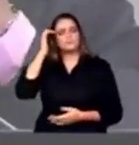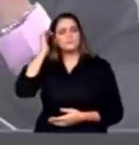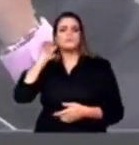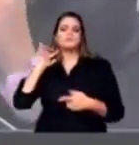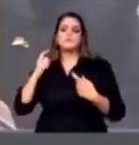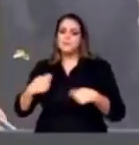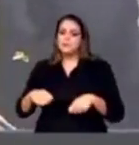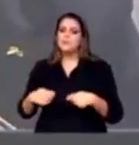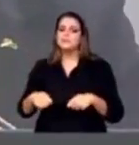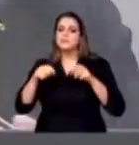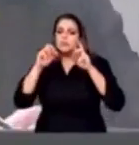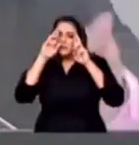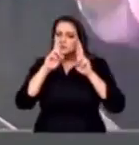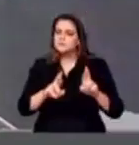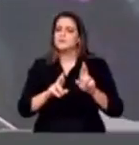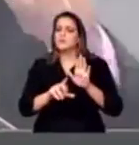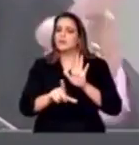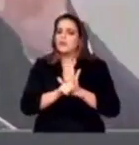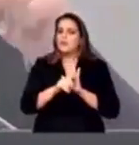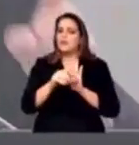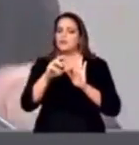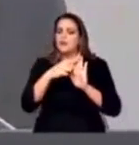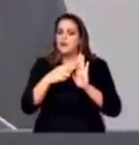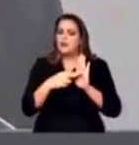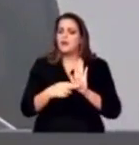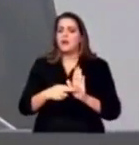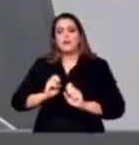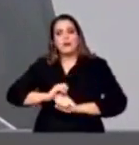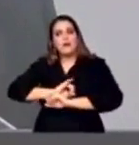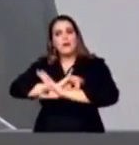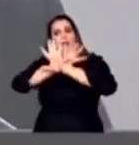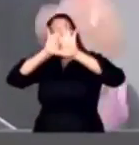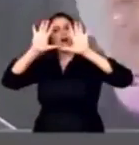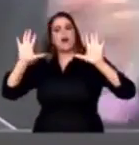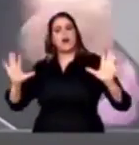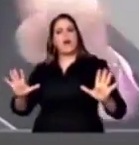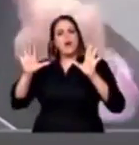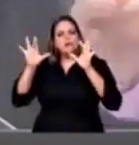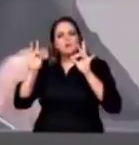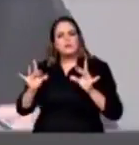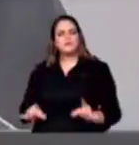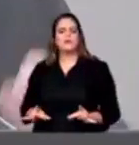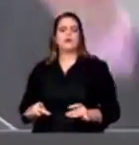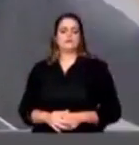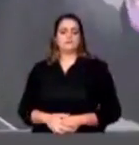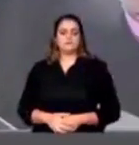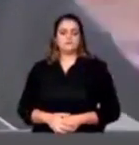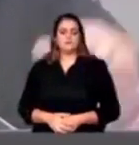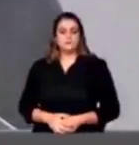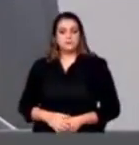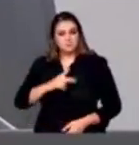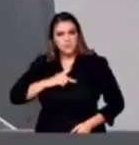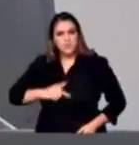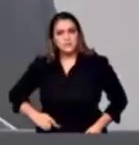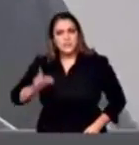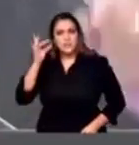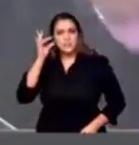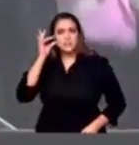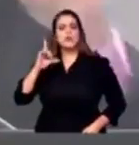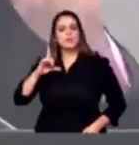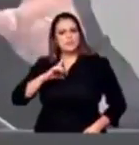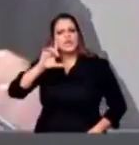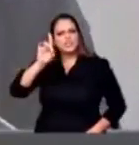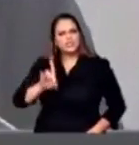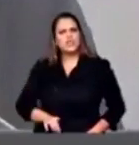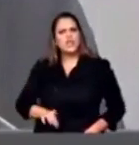transparente e irretocável. A presidenta está tendo o direito de defesa. E